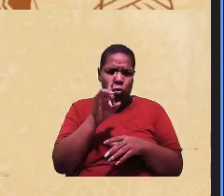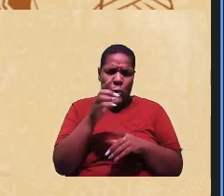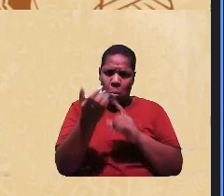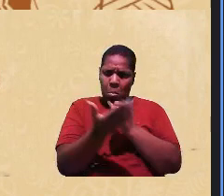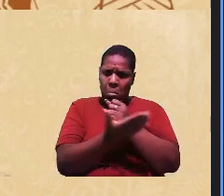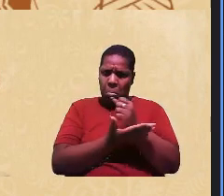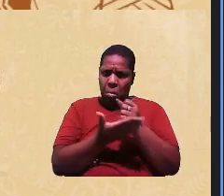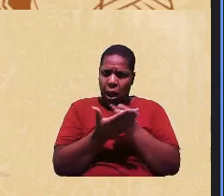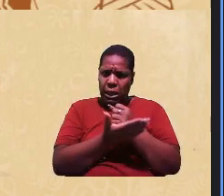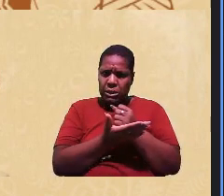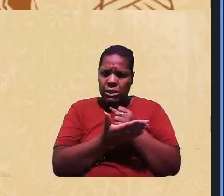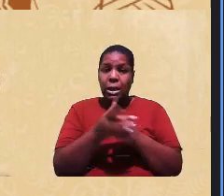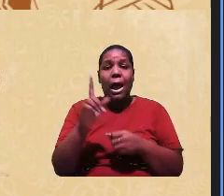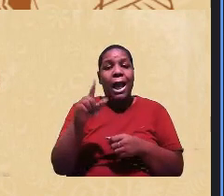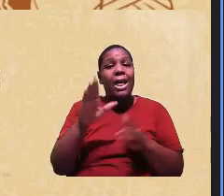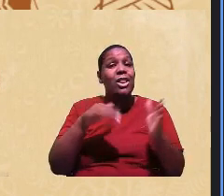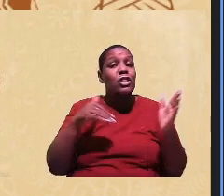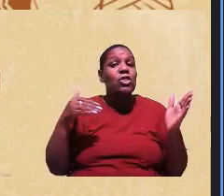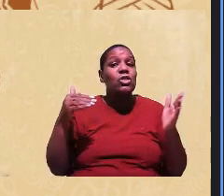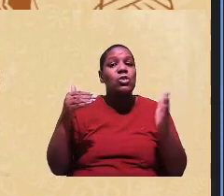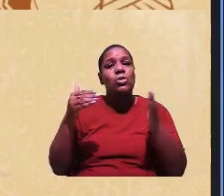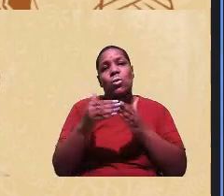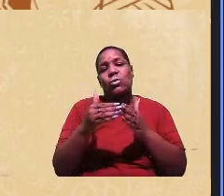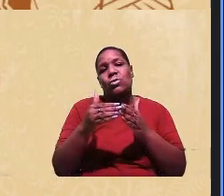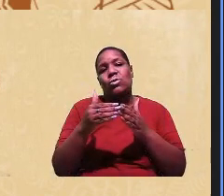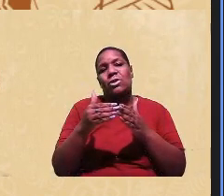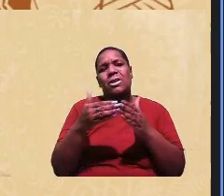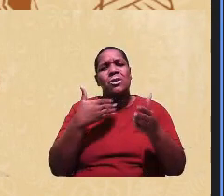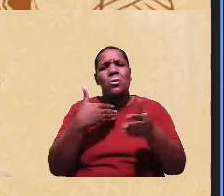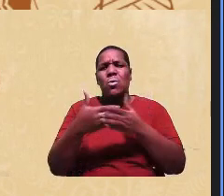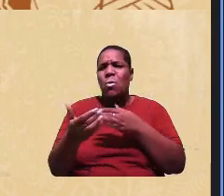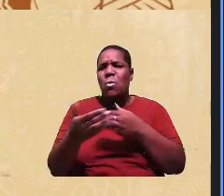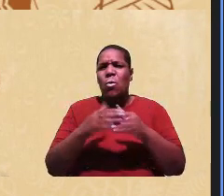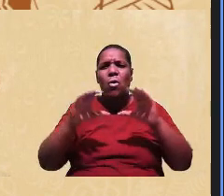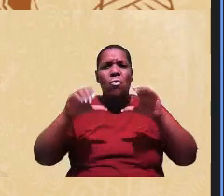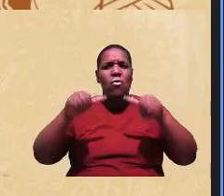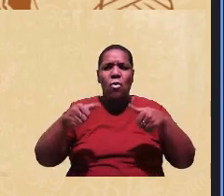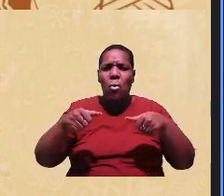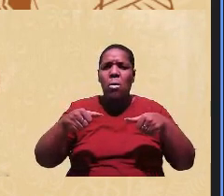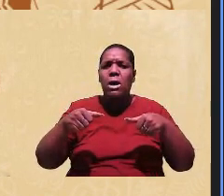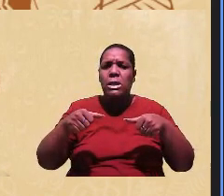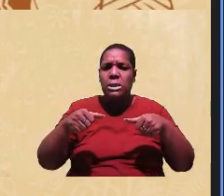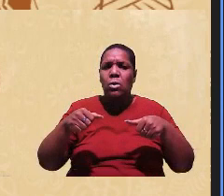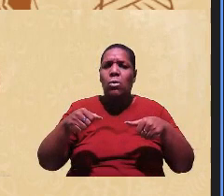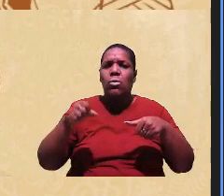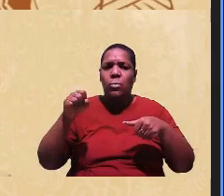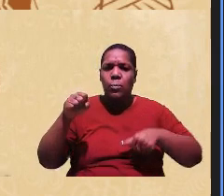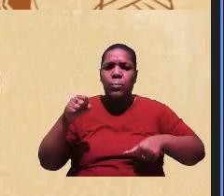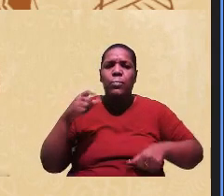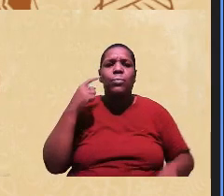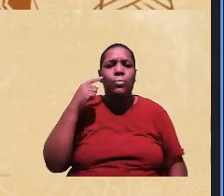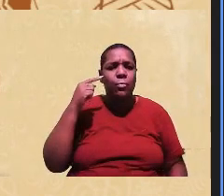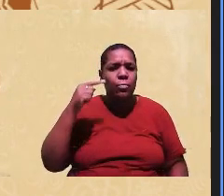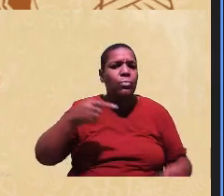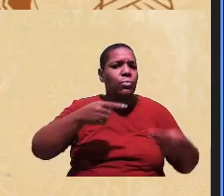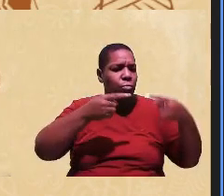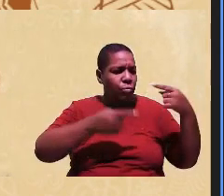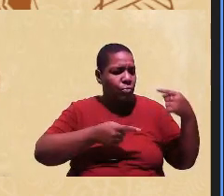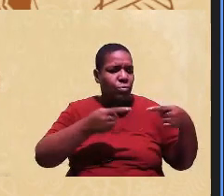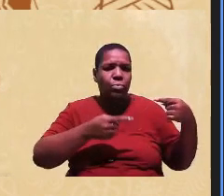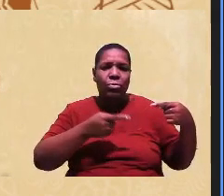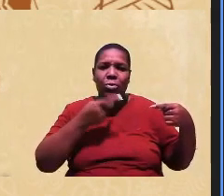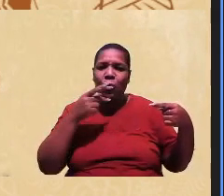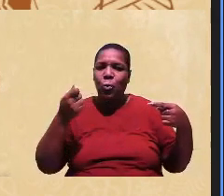ela se deve a todo e qualquer nível formacional e essas discussões elas não têm que ser